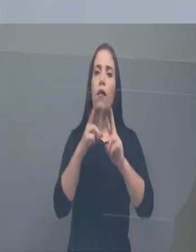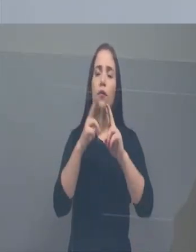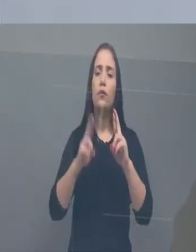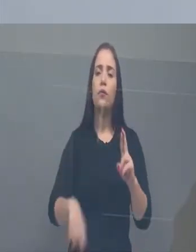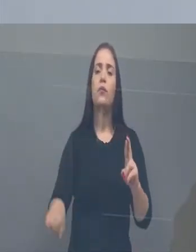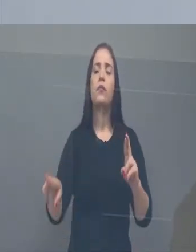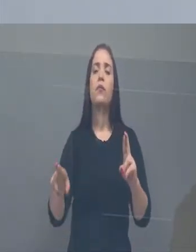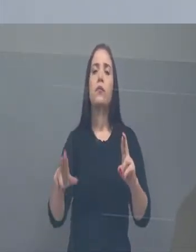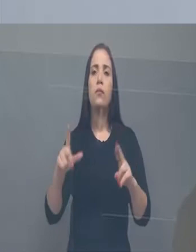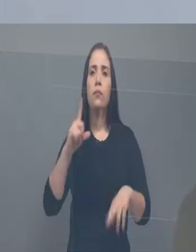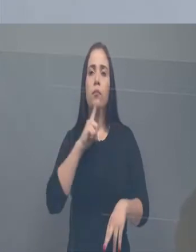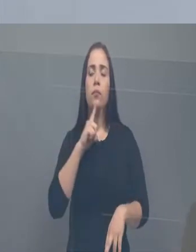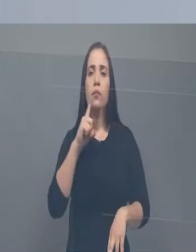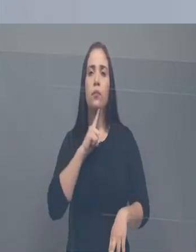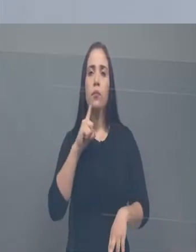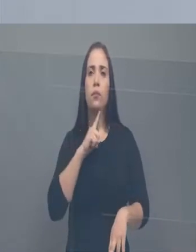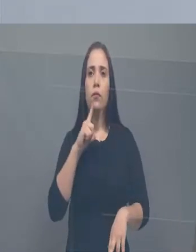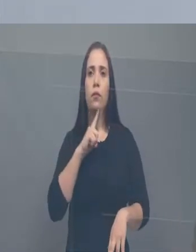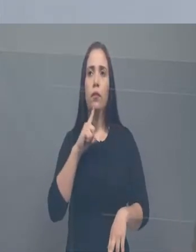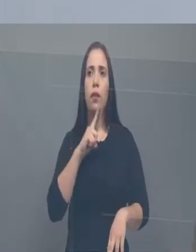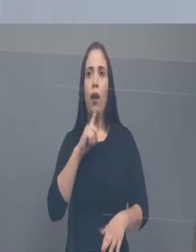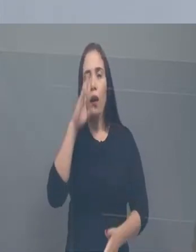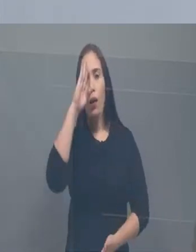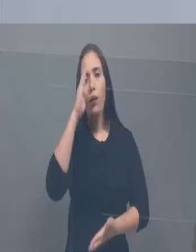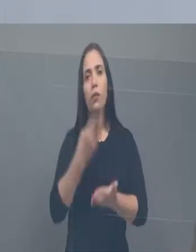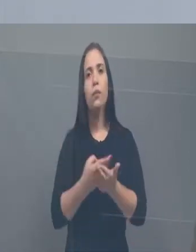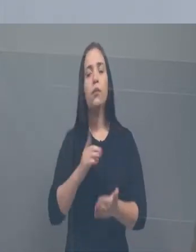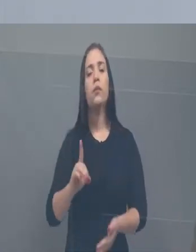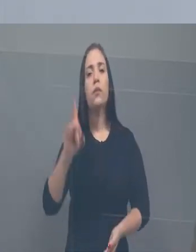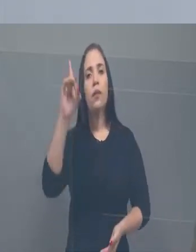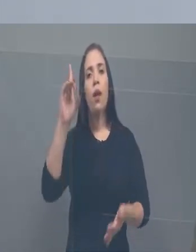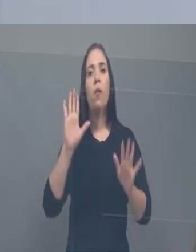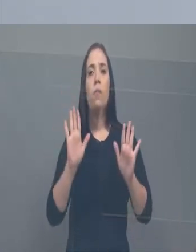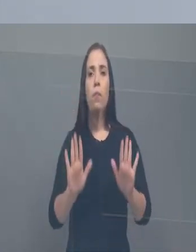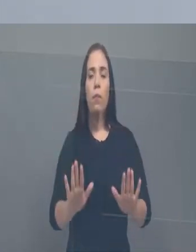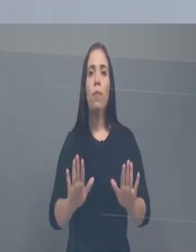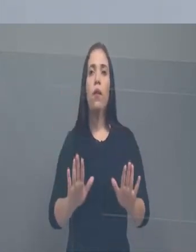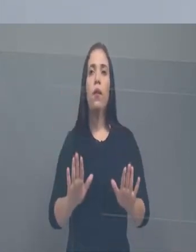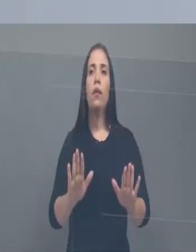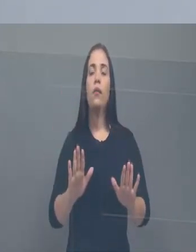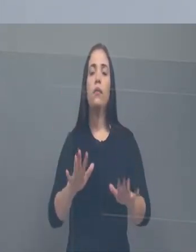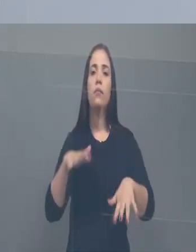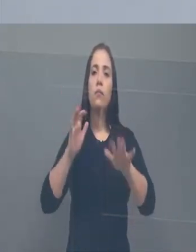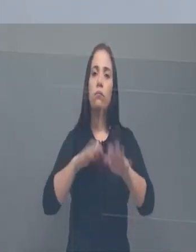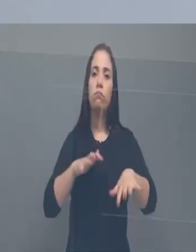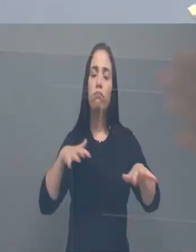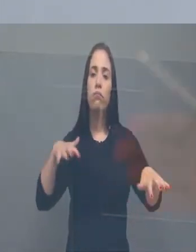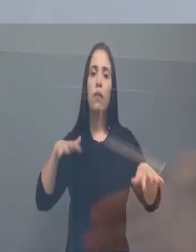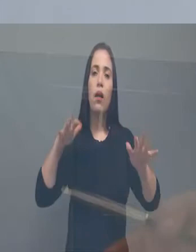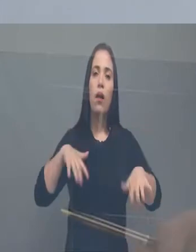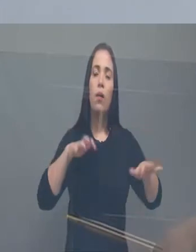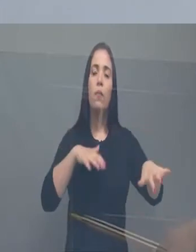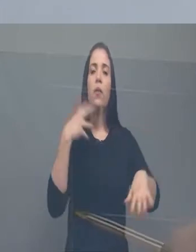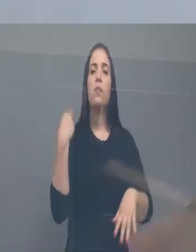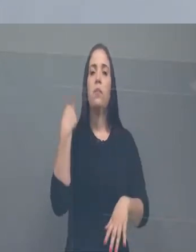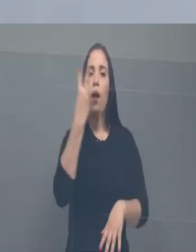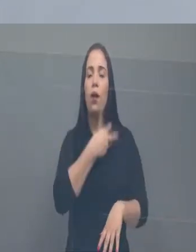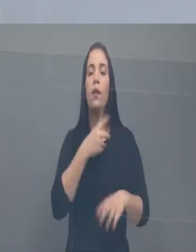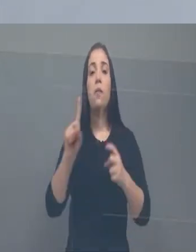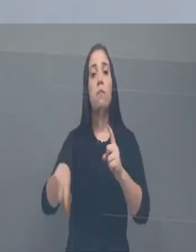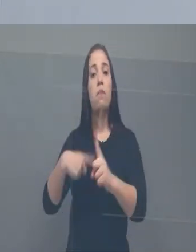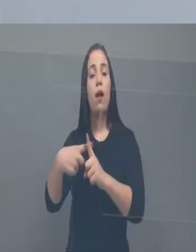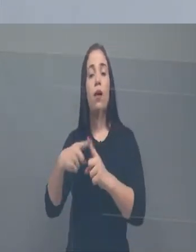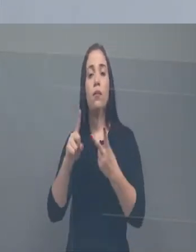e todas elas, o sentido é chegar em Deus. Mas esses eventos, como o Caminhada Maria, como o Evangelizar,